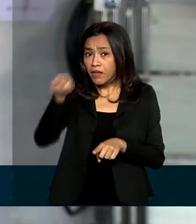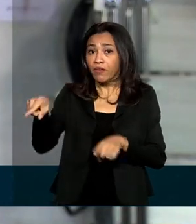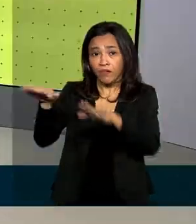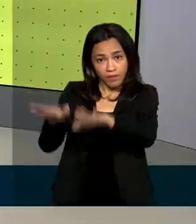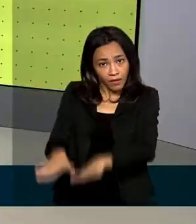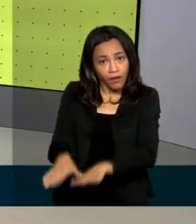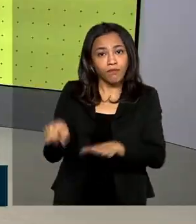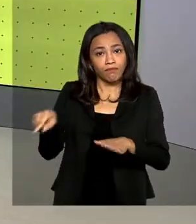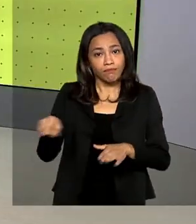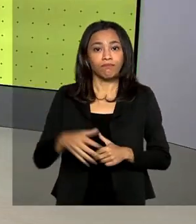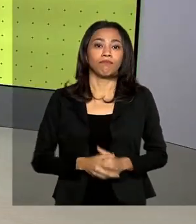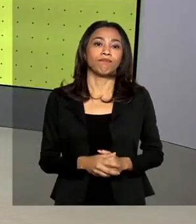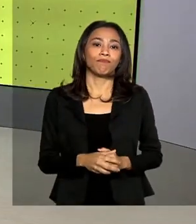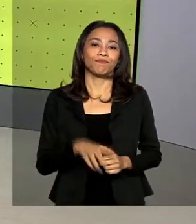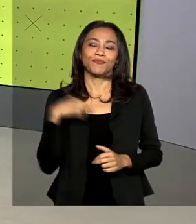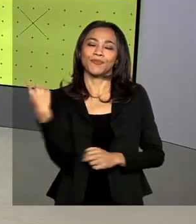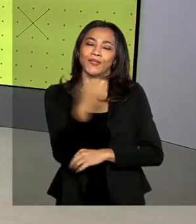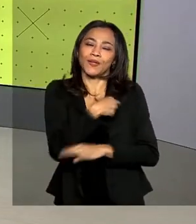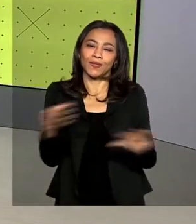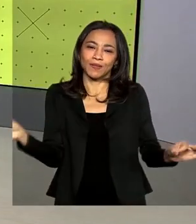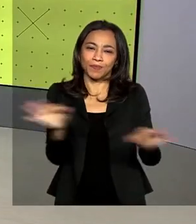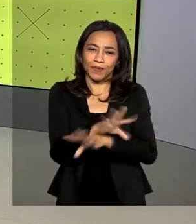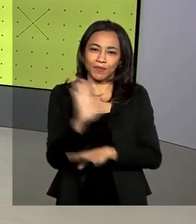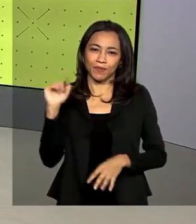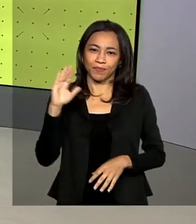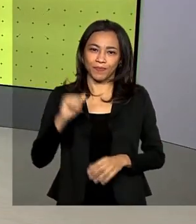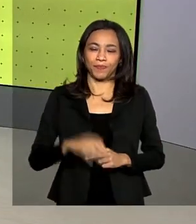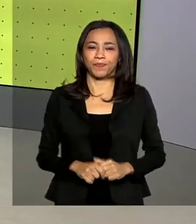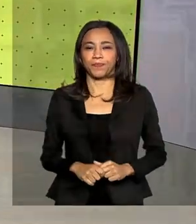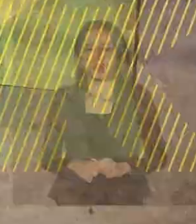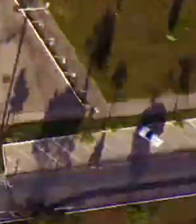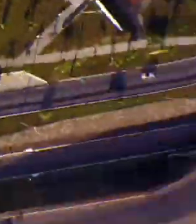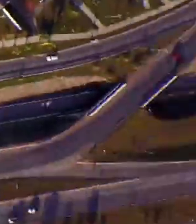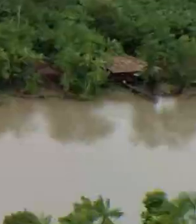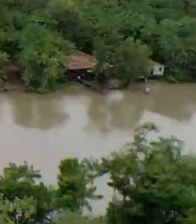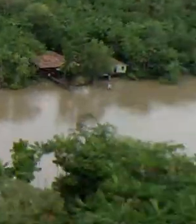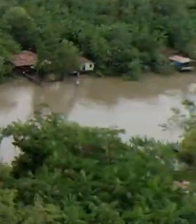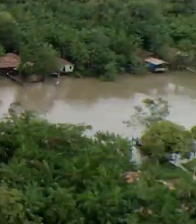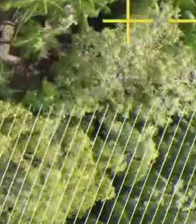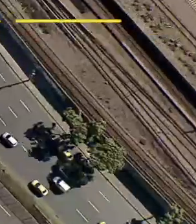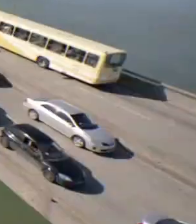-pandemia. A gente fica por aqui. Tchau, tchau. Tchau.